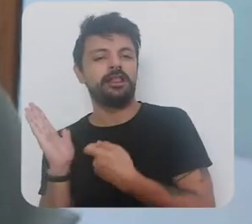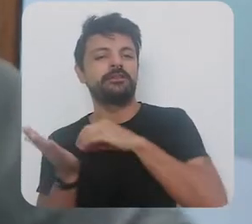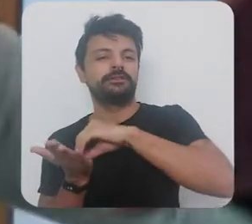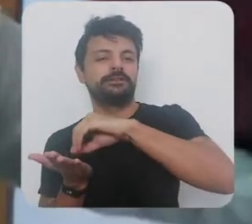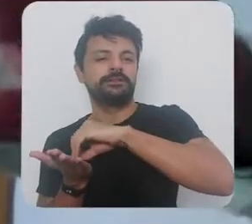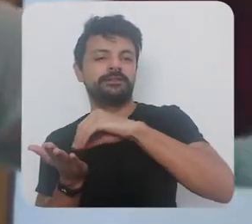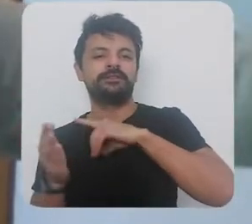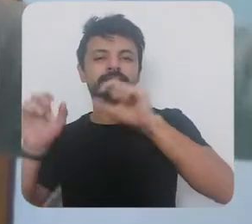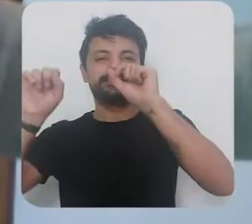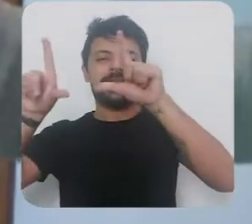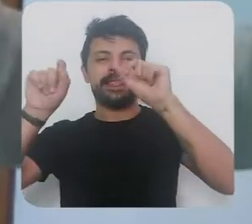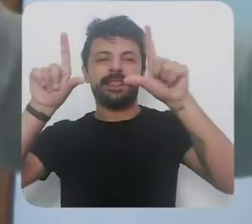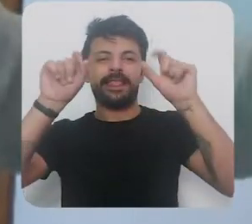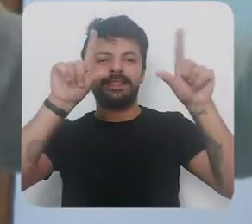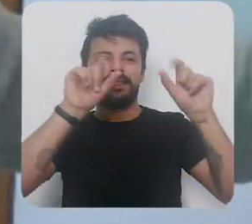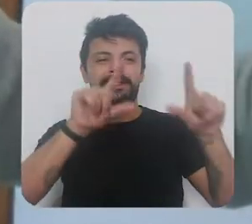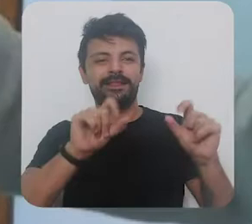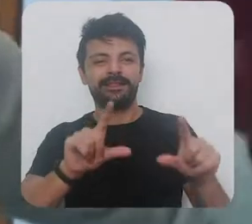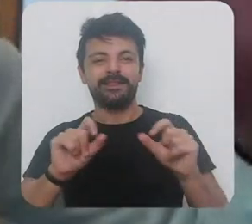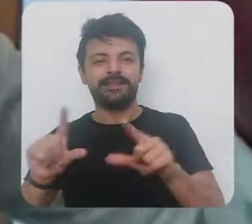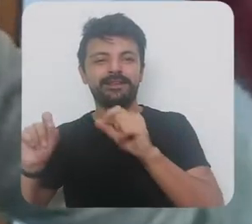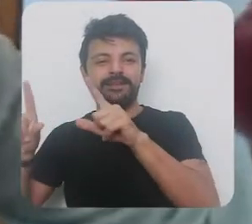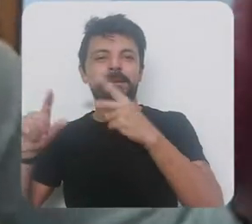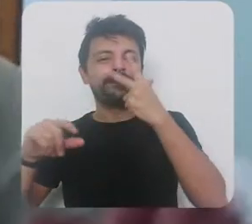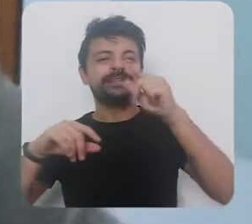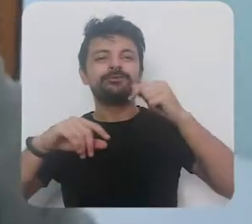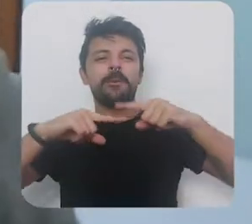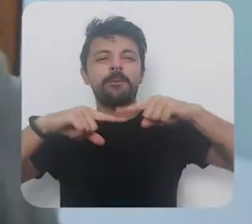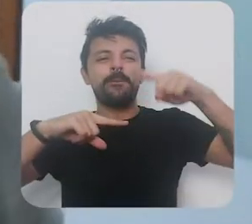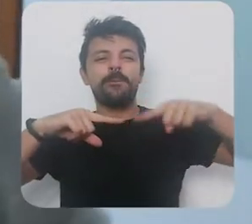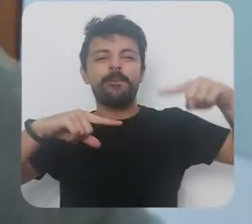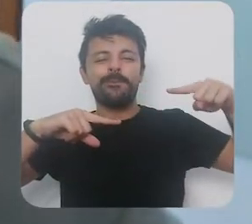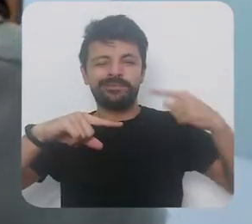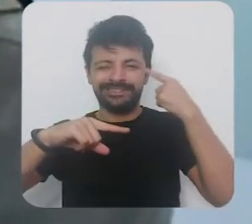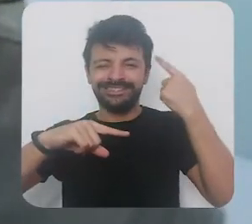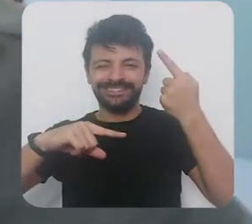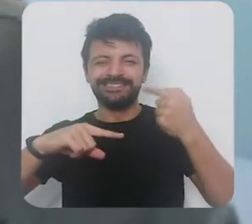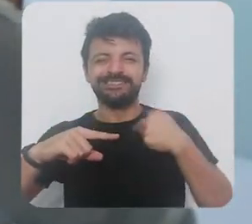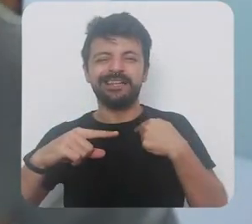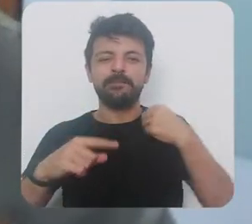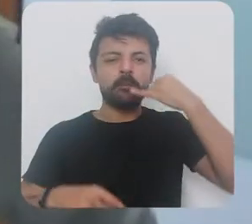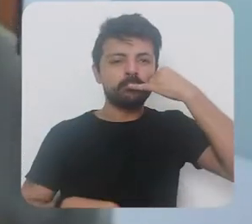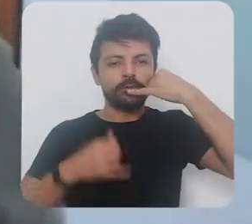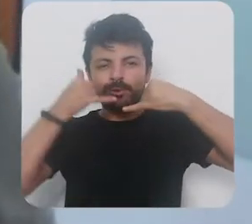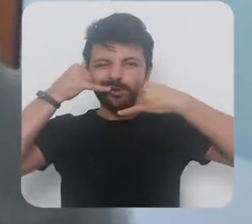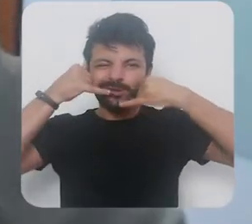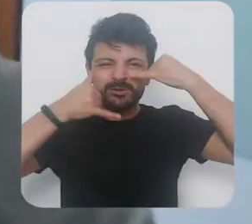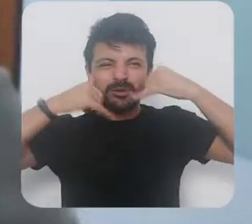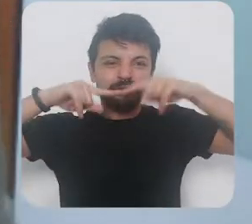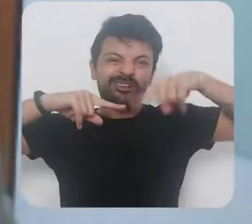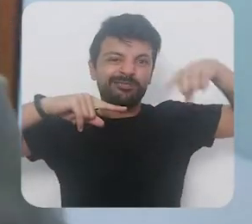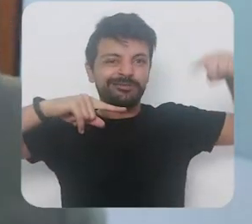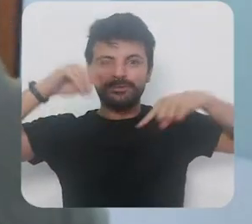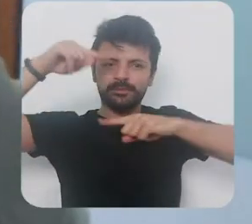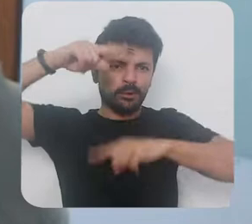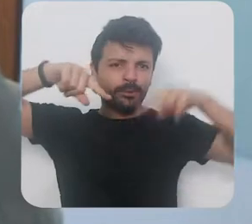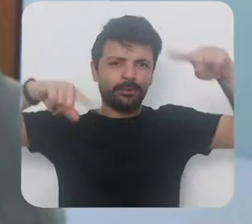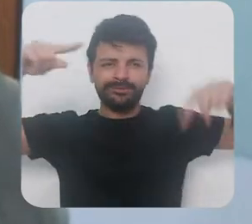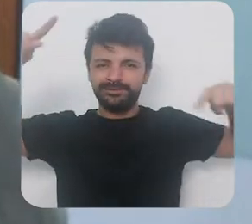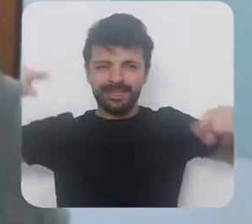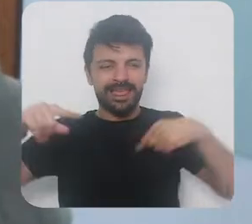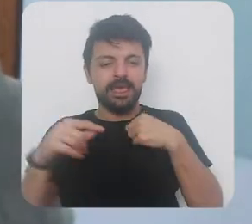aqui no escritório uma porção de telas assim de computadores igual aquelas que tem na bolsa de valores mas não para ficar